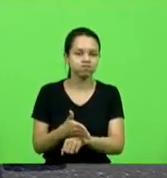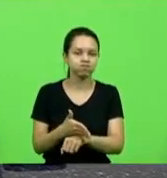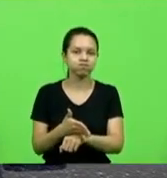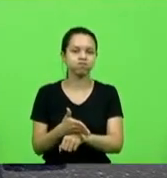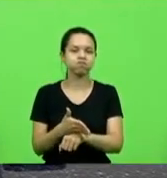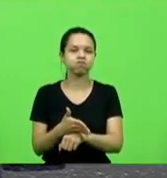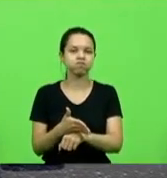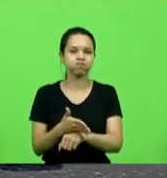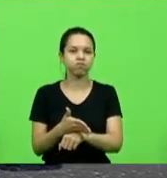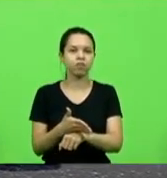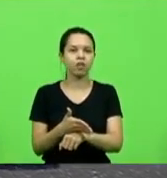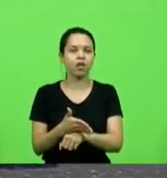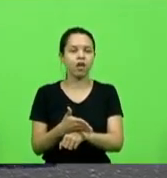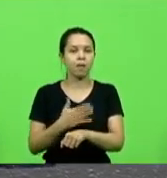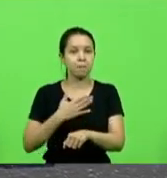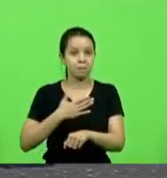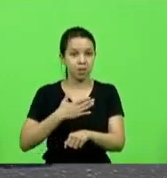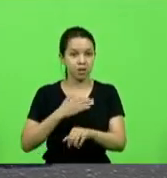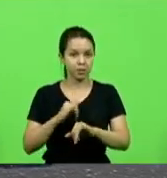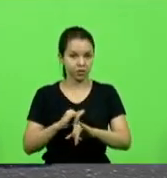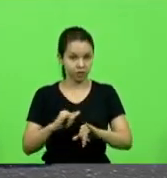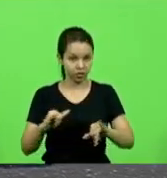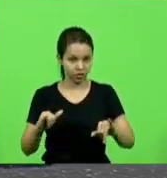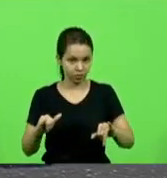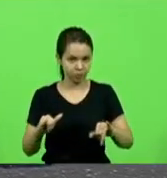a minha manifestação